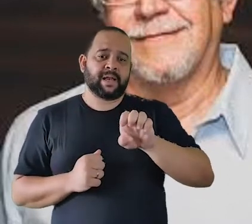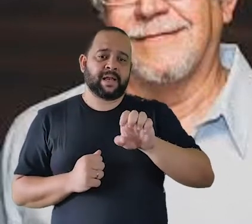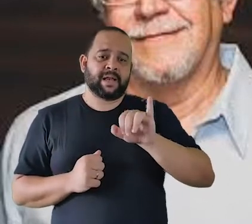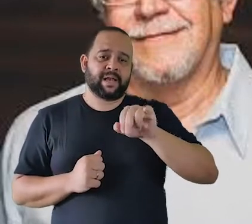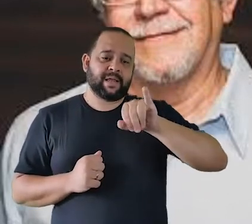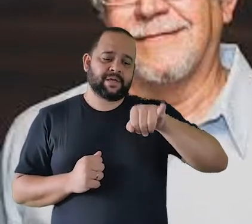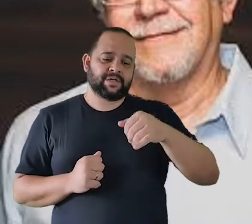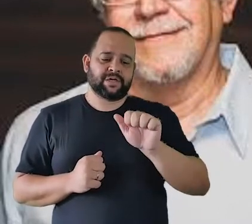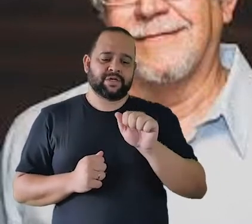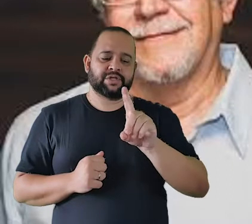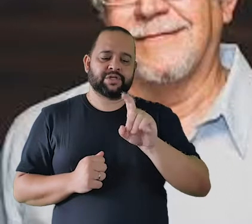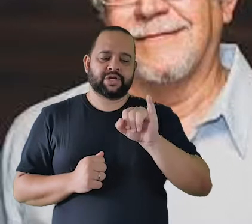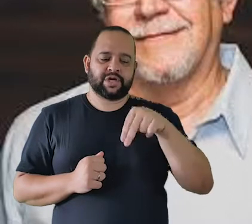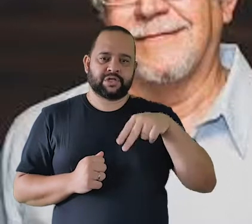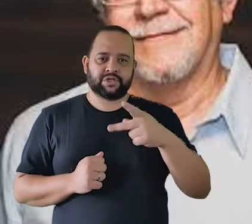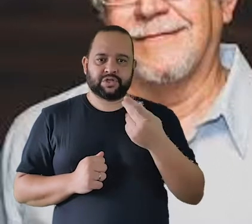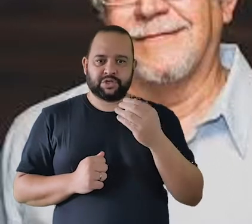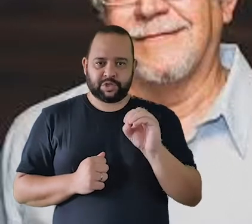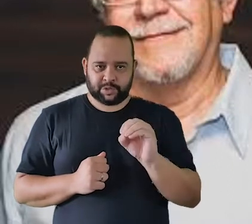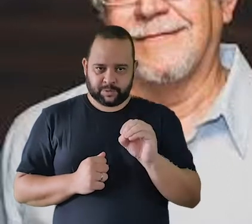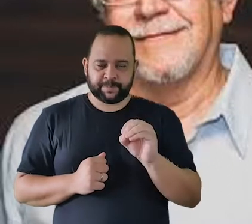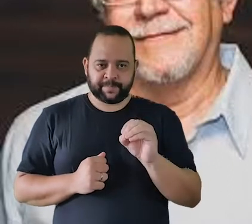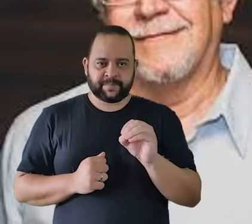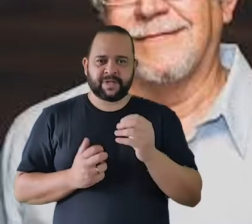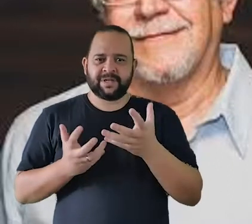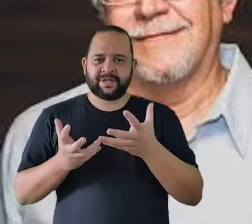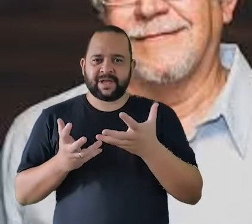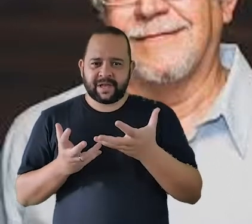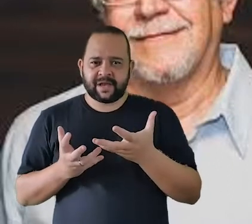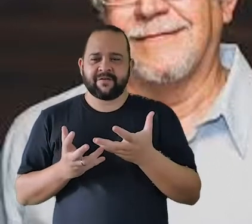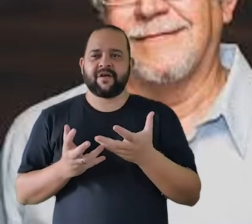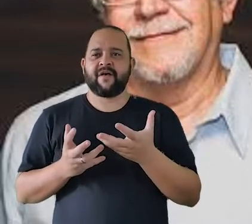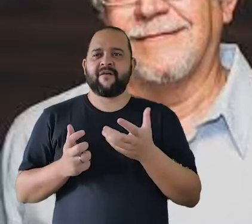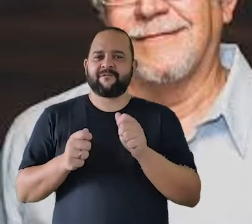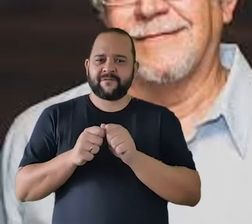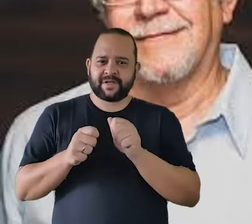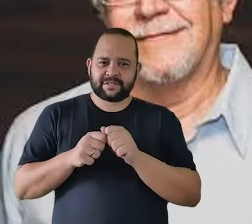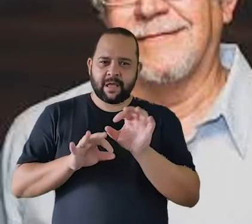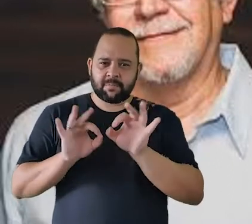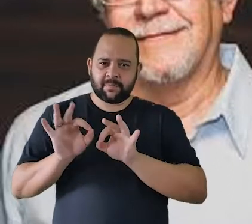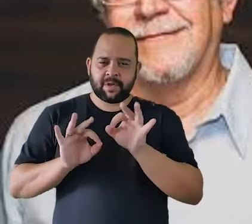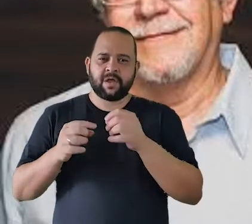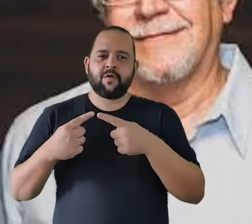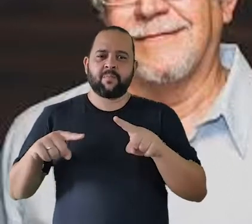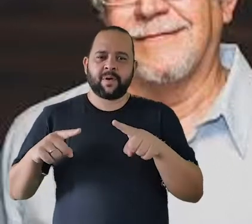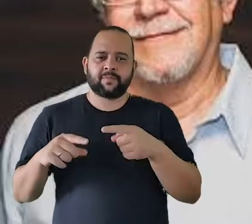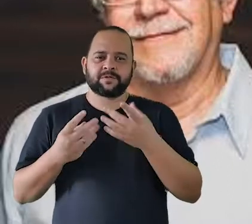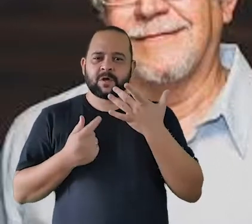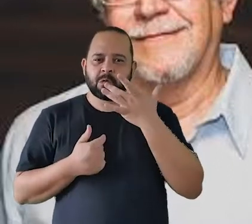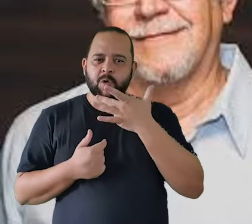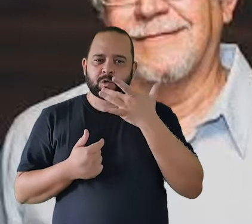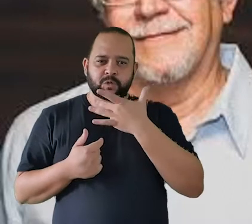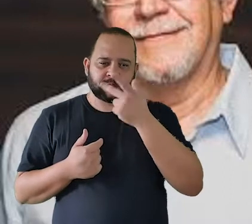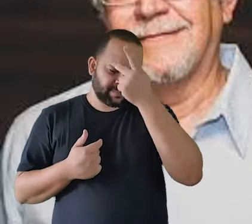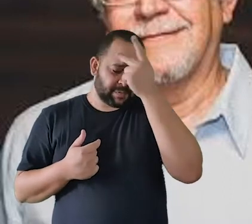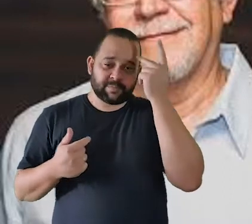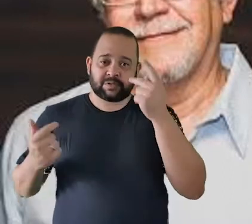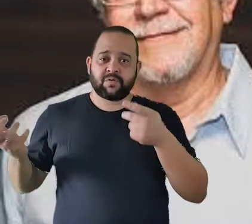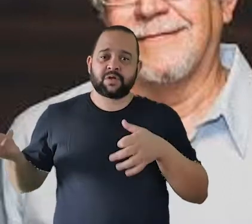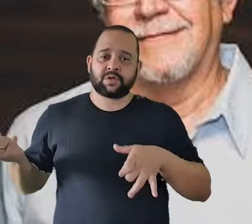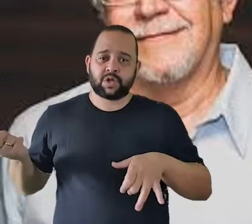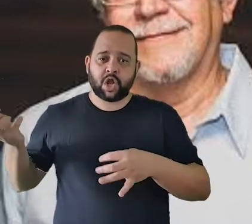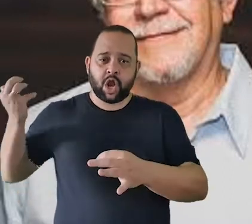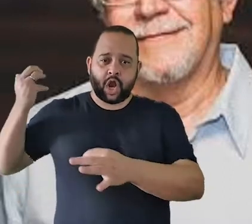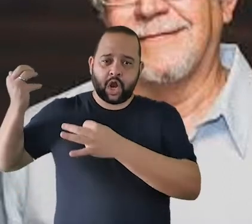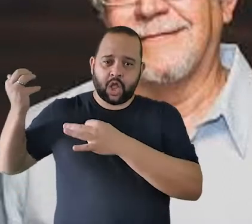fazer uma música para que quem toque goste e quem ouça também. E ele descartou todos os ismos.